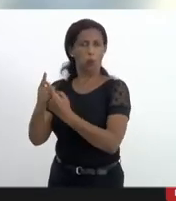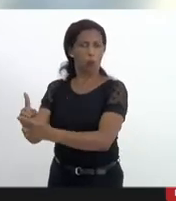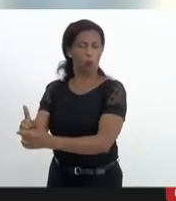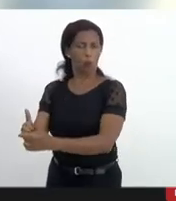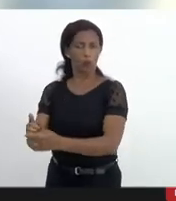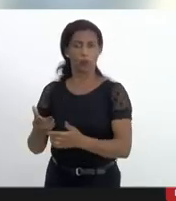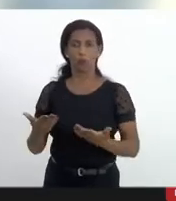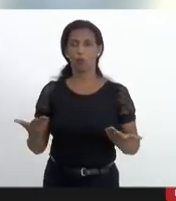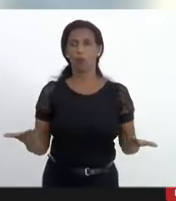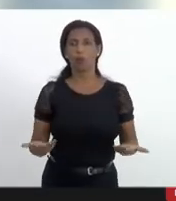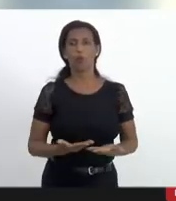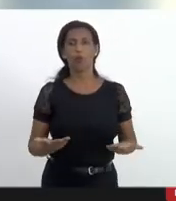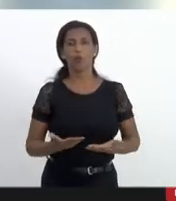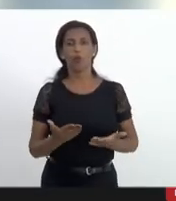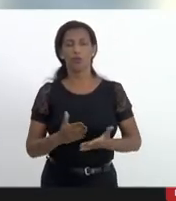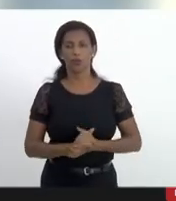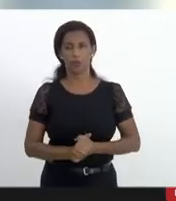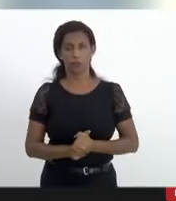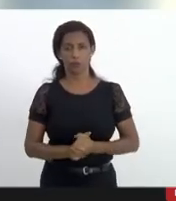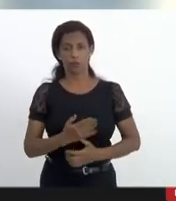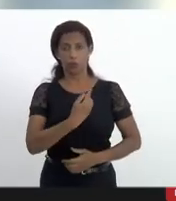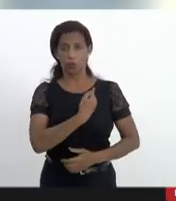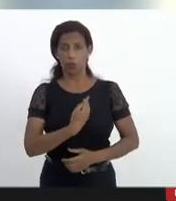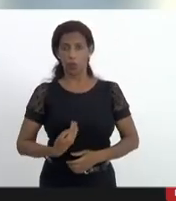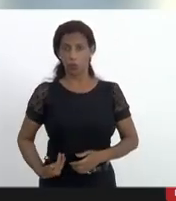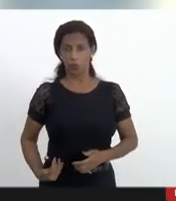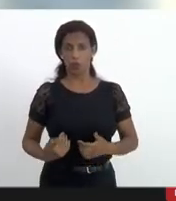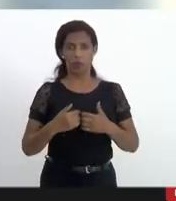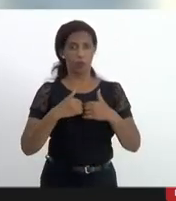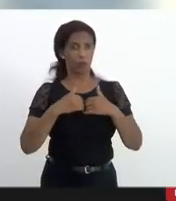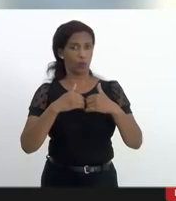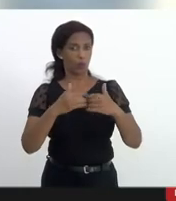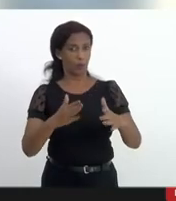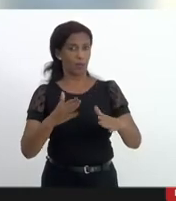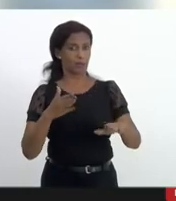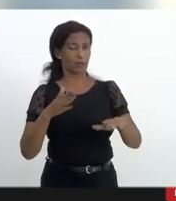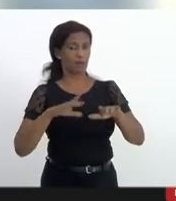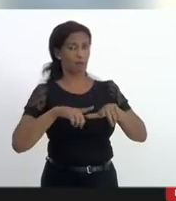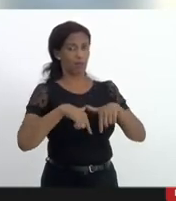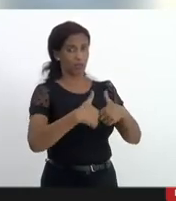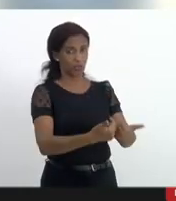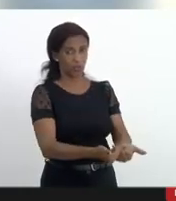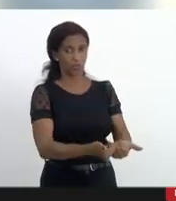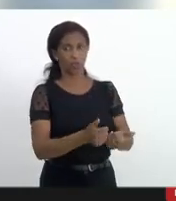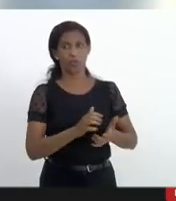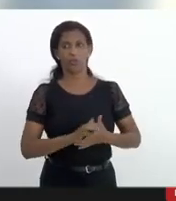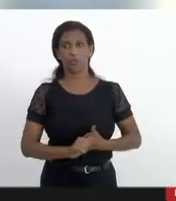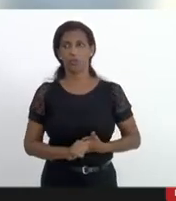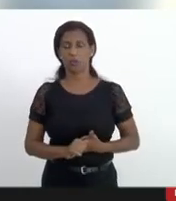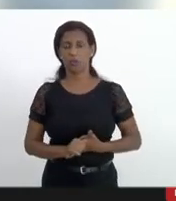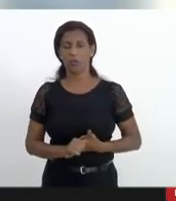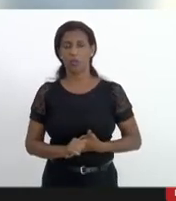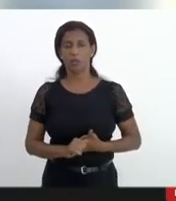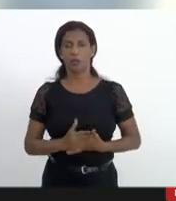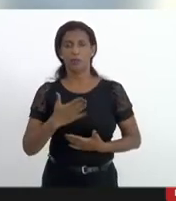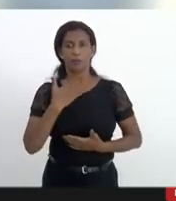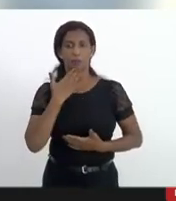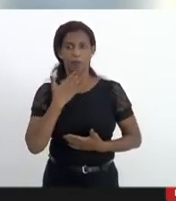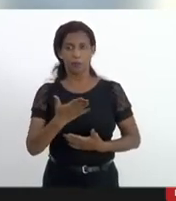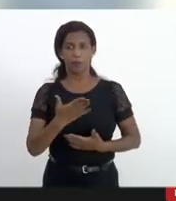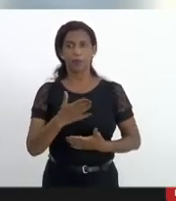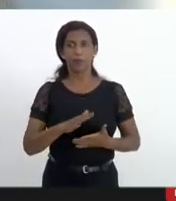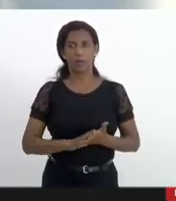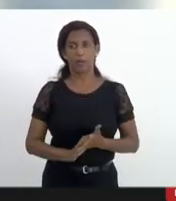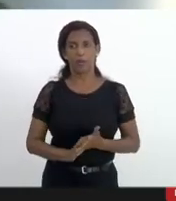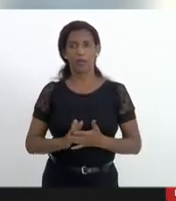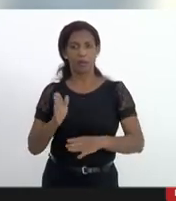com o cinturão de visas o governo do estado começa a atuar nas causas ou seja impedindo a entrada